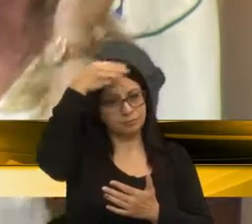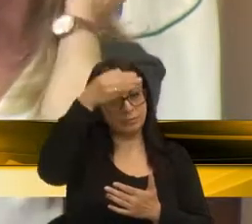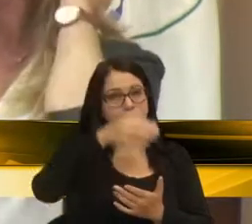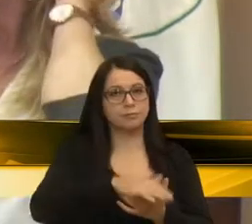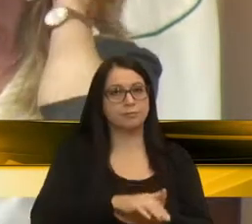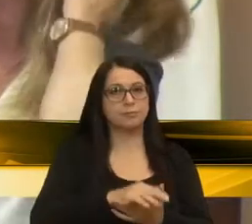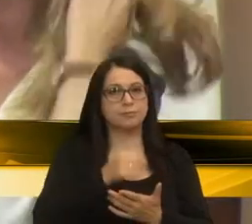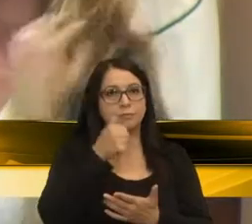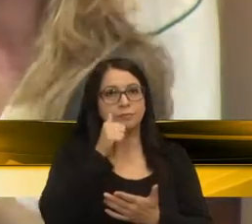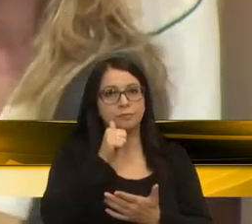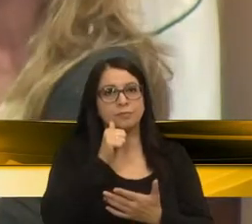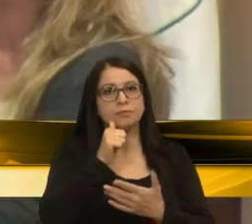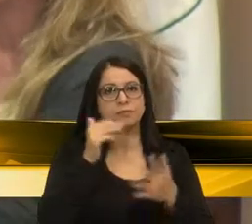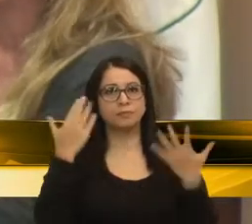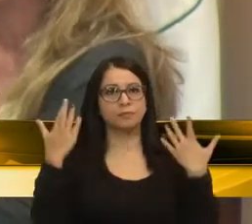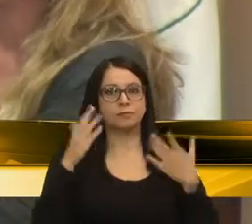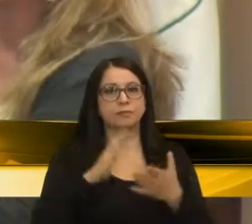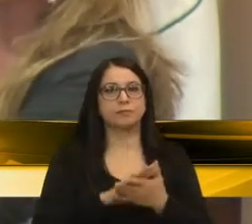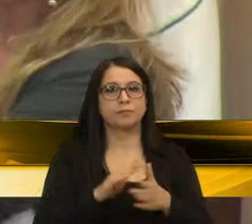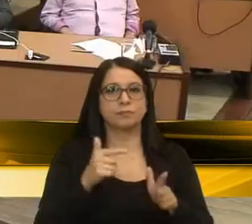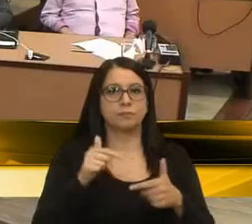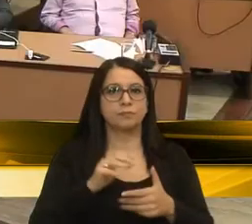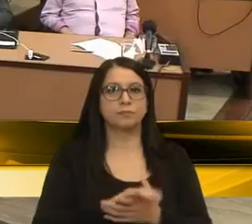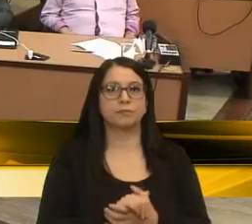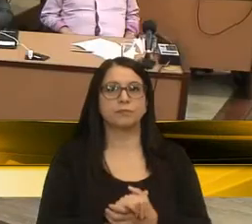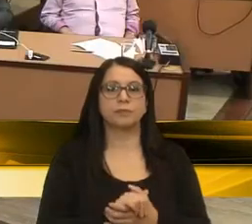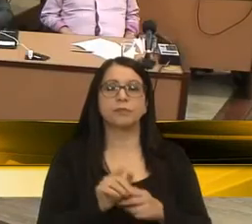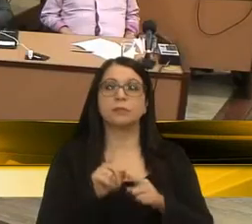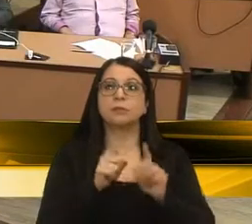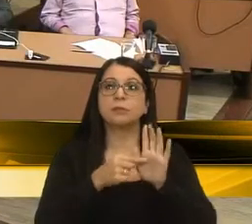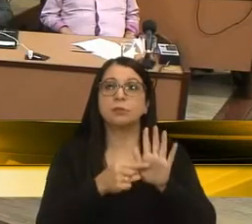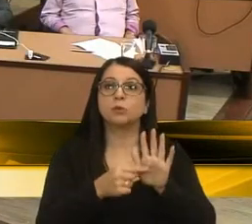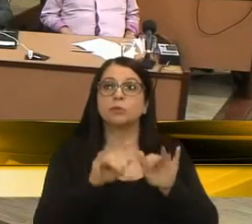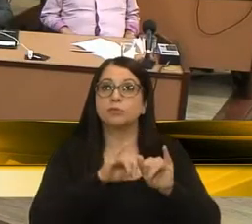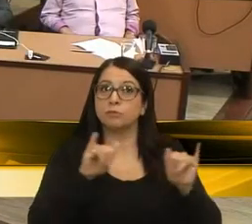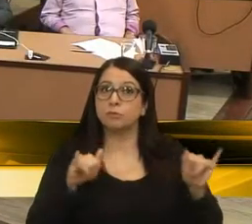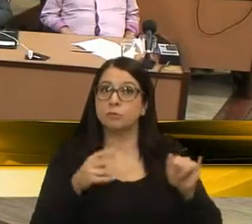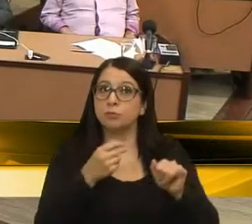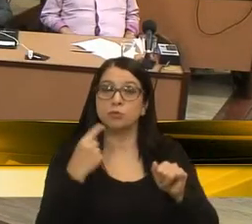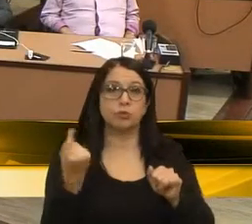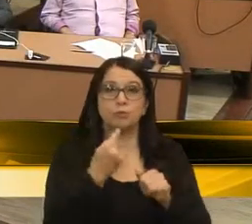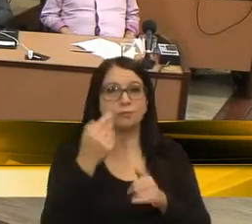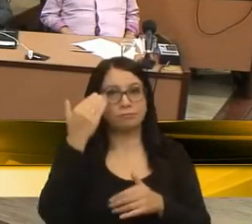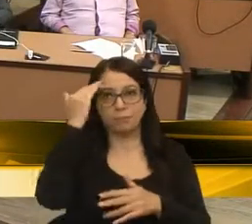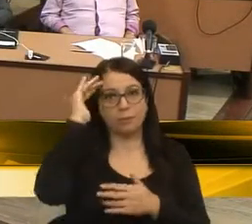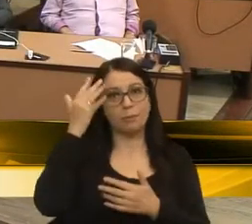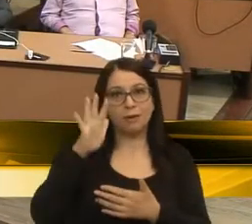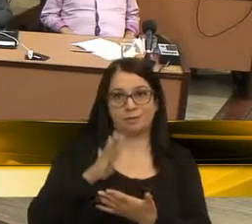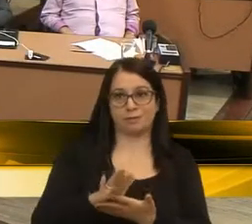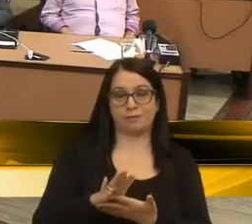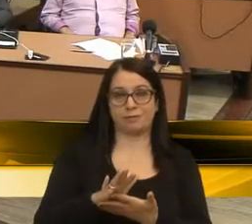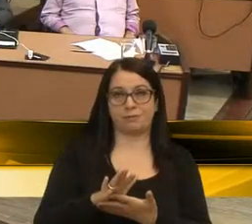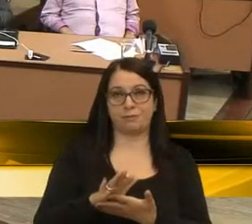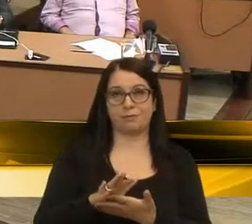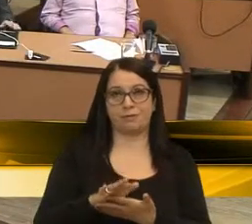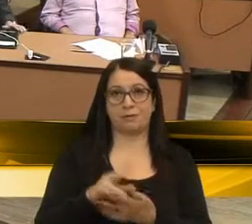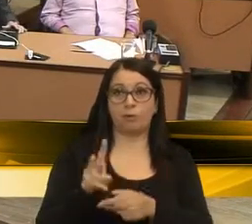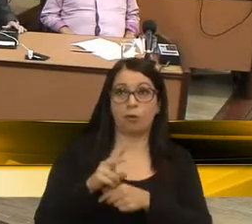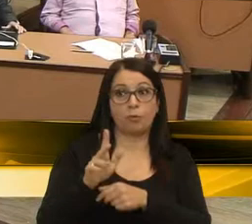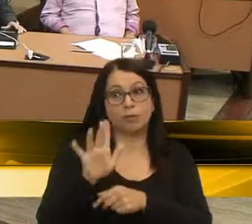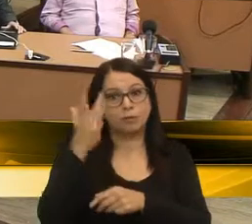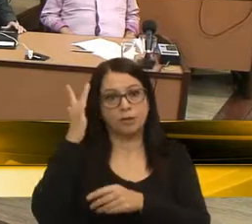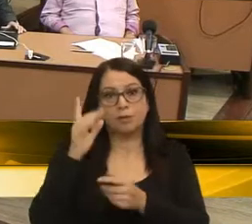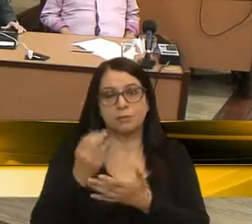Vereadora Paula, nós parabéns pelo seu trabalho e trazendo essas informações que muitos de nós não sabemos às vezes, não procuramos às vezes saber,